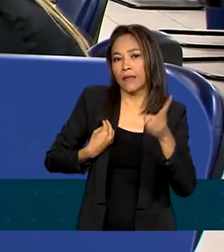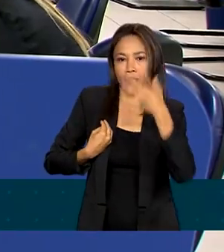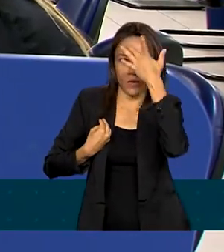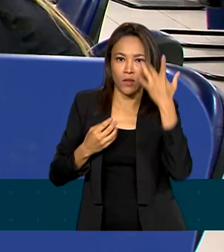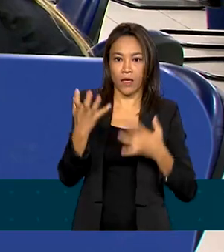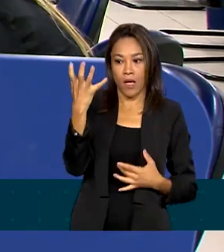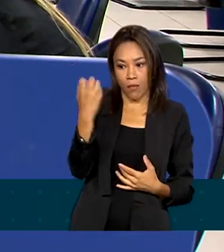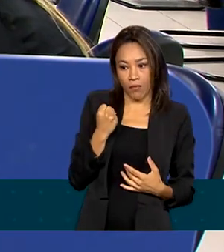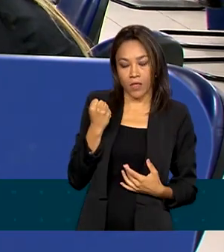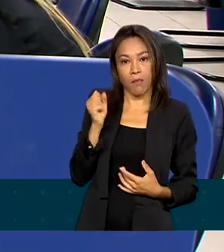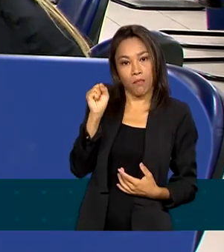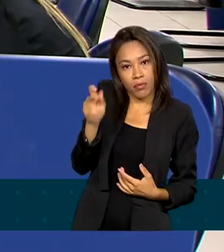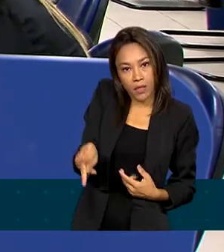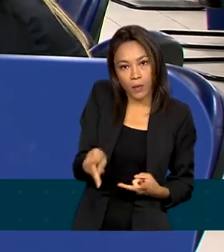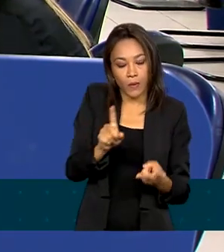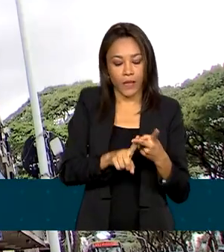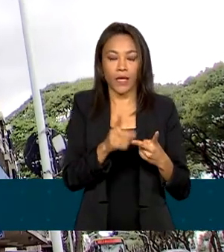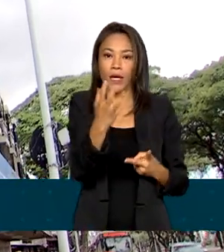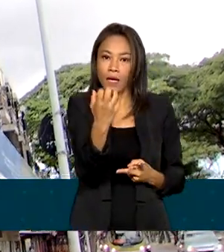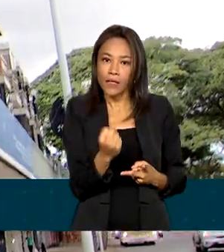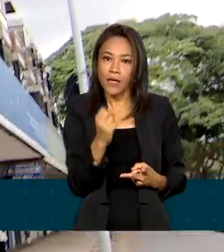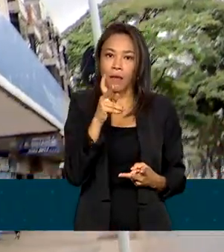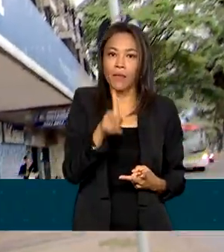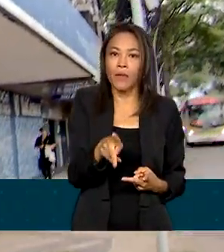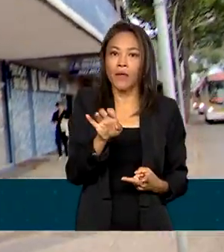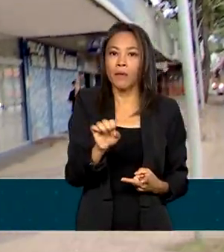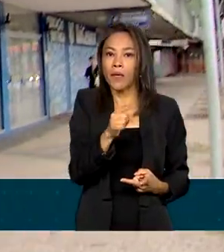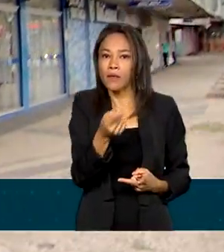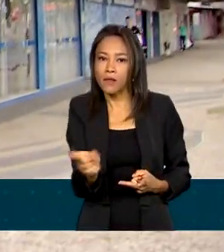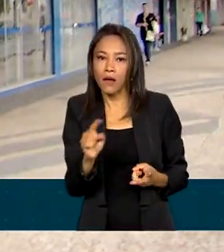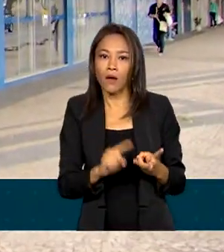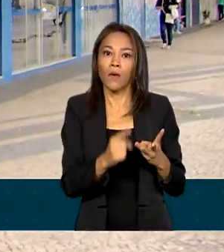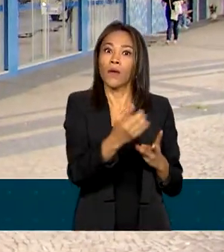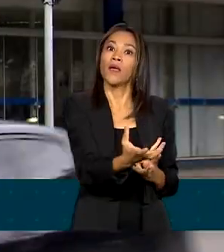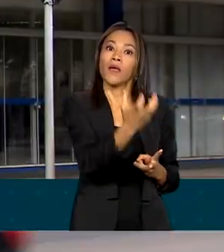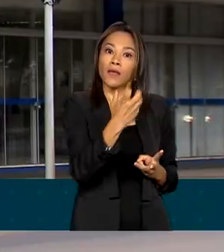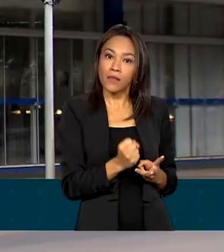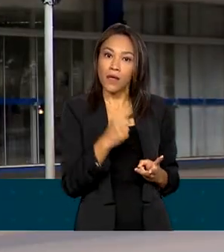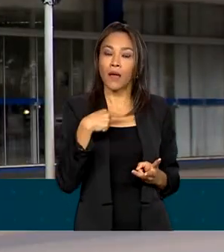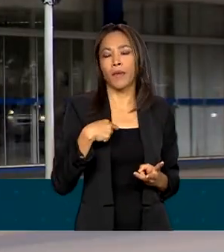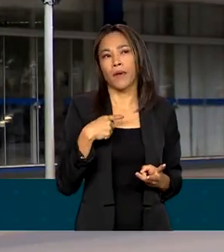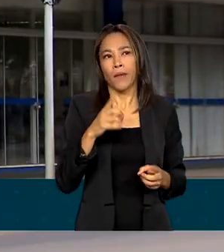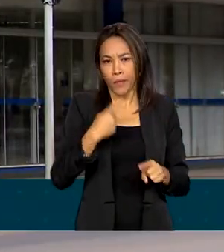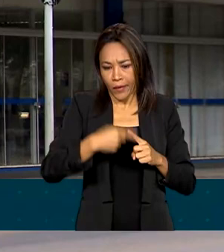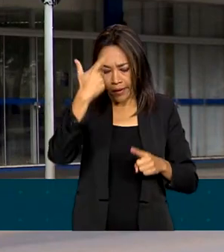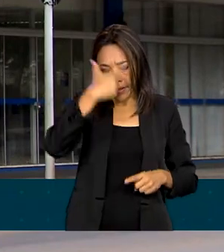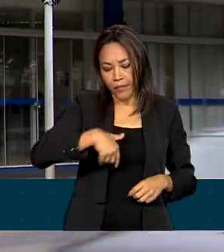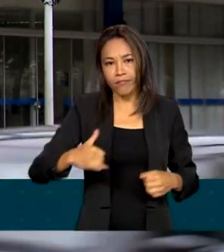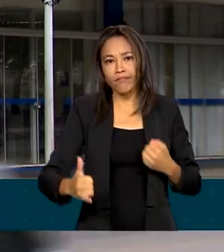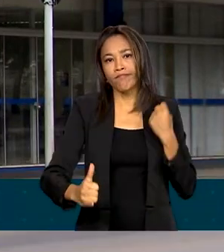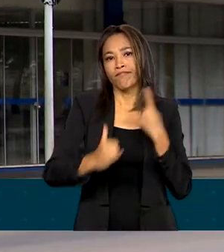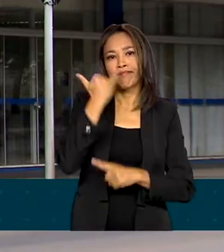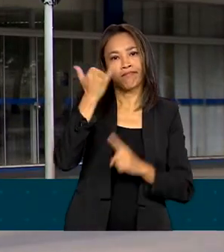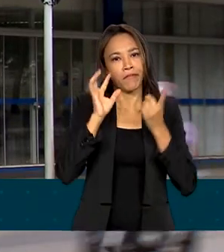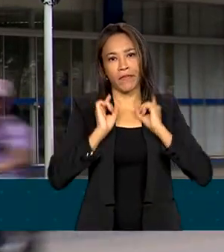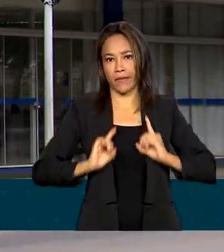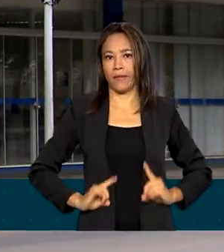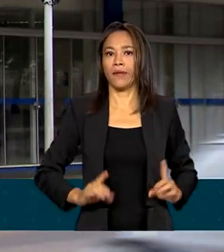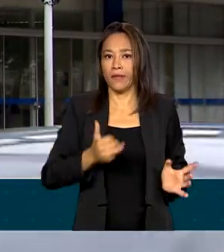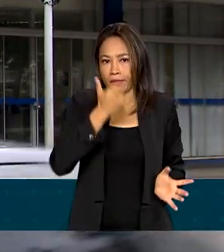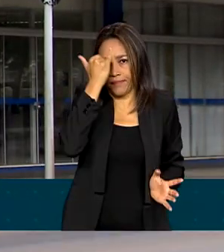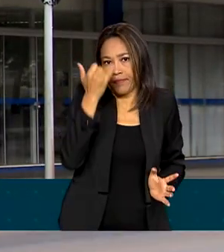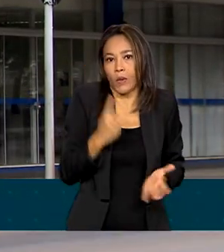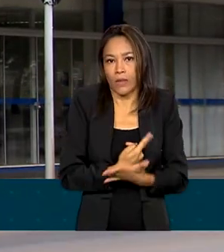aposentadorias, pensão por morte e amparos por incapacidade. Caso o INSS não consiga reunir